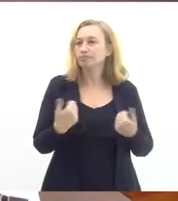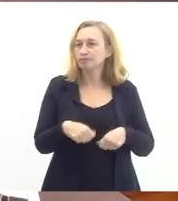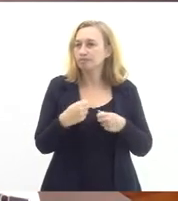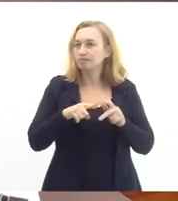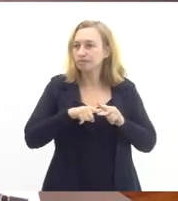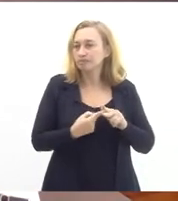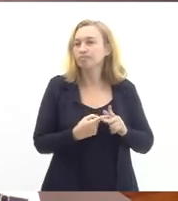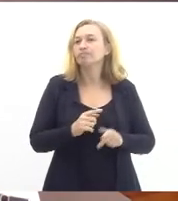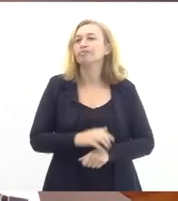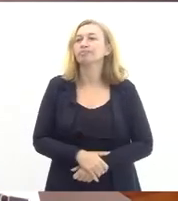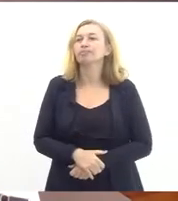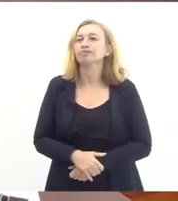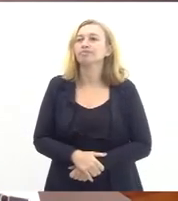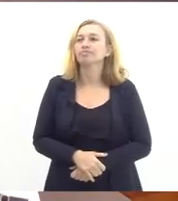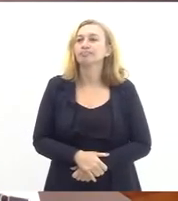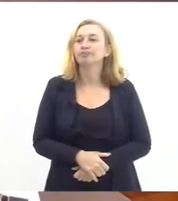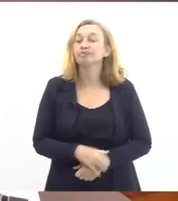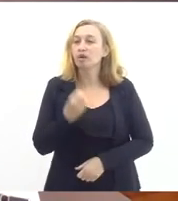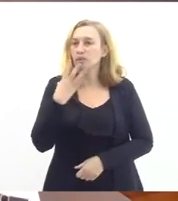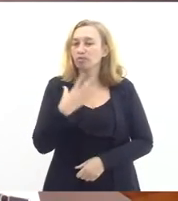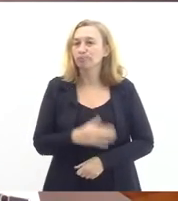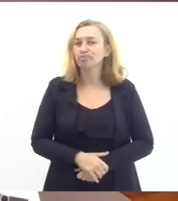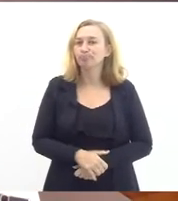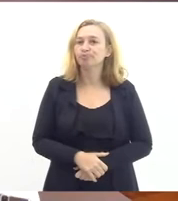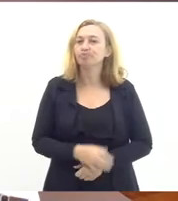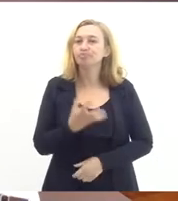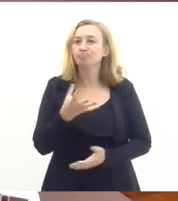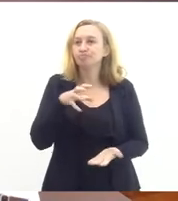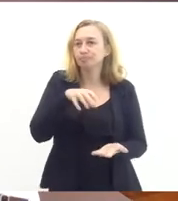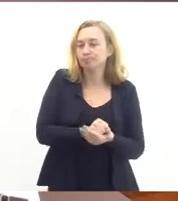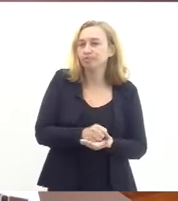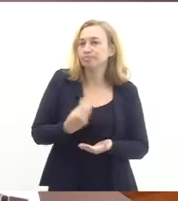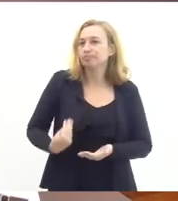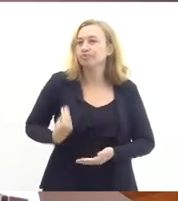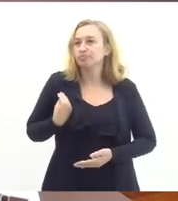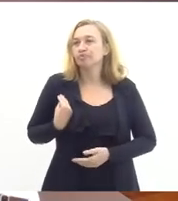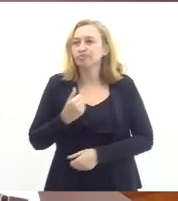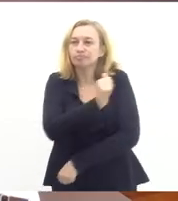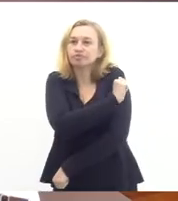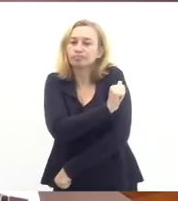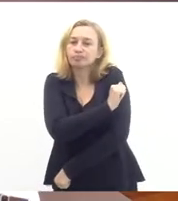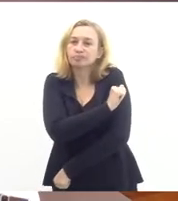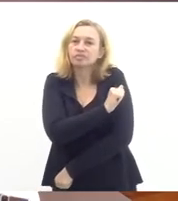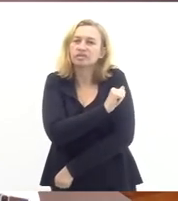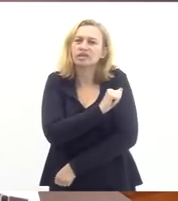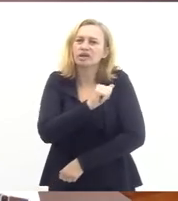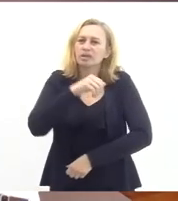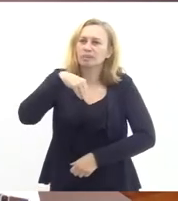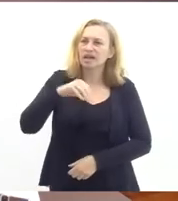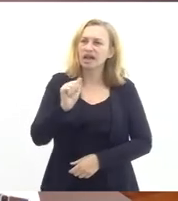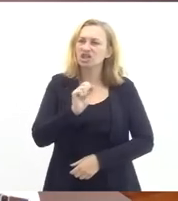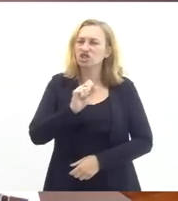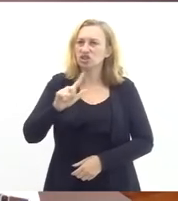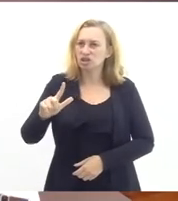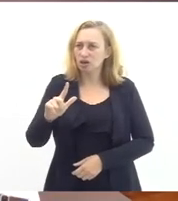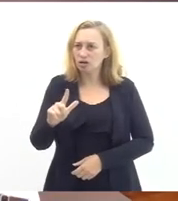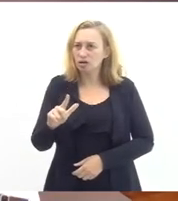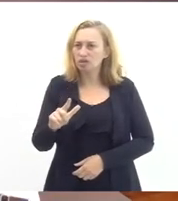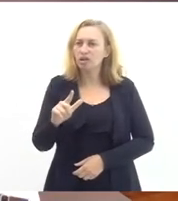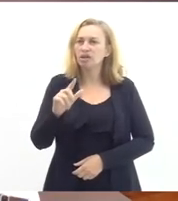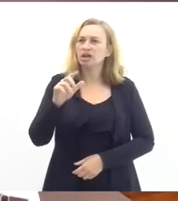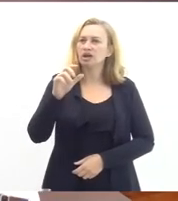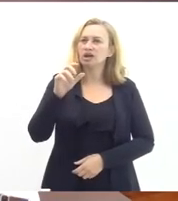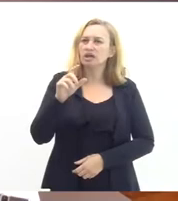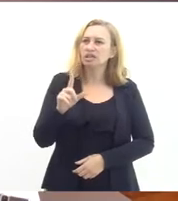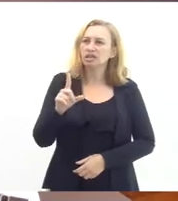reajustada bom eu quero registrar aqui a presença dos alunos da ET Bacachau Gabriel Ibrahim e Igor Basto Dias de